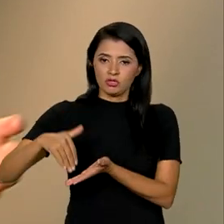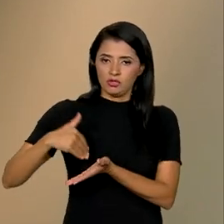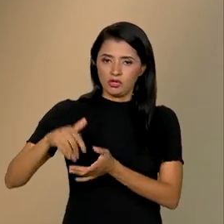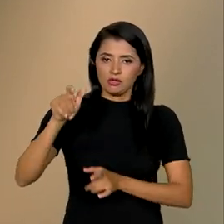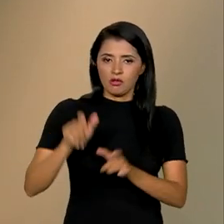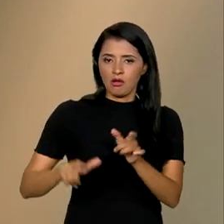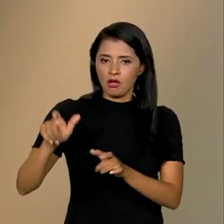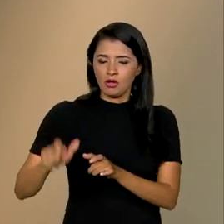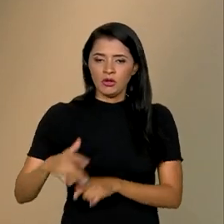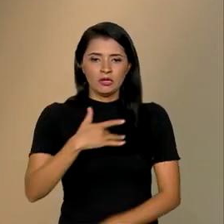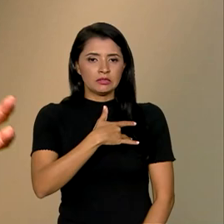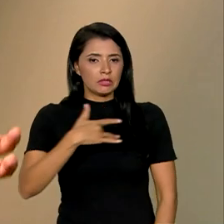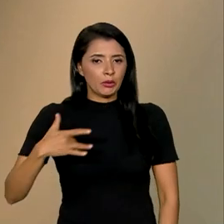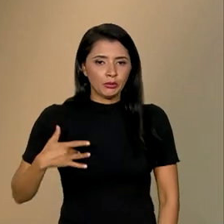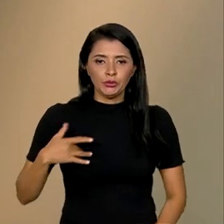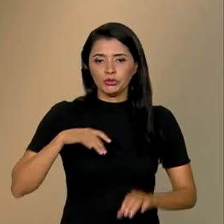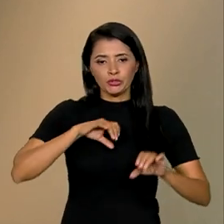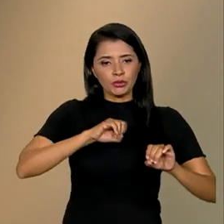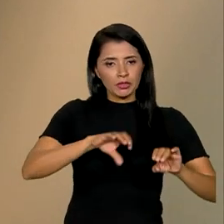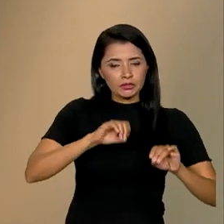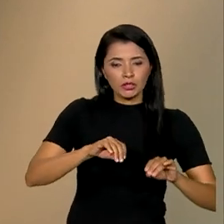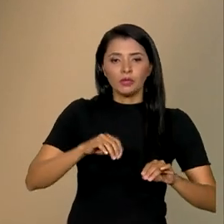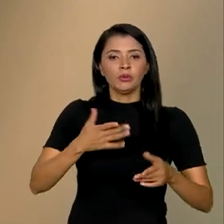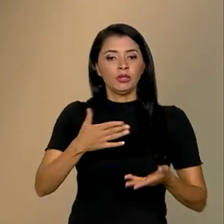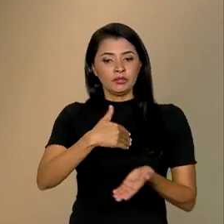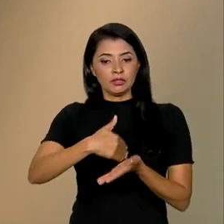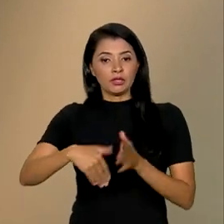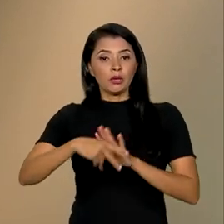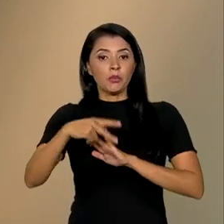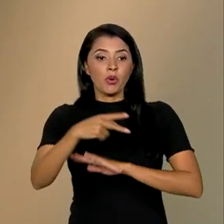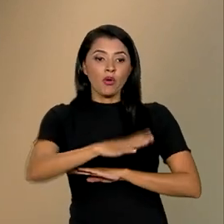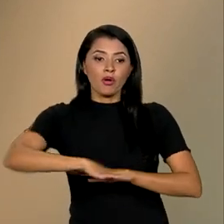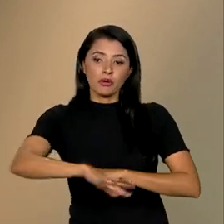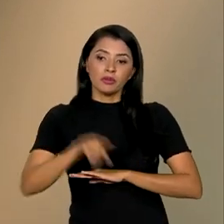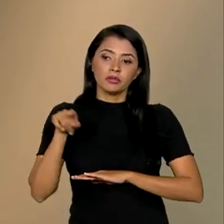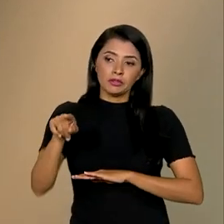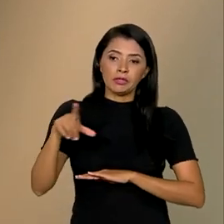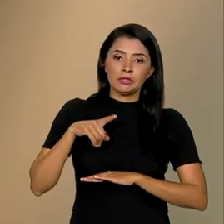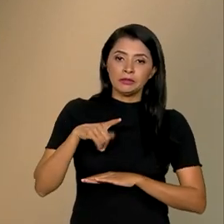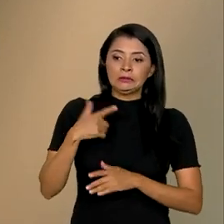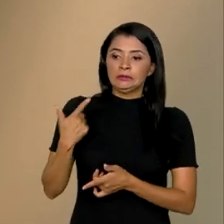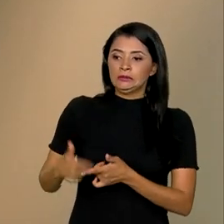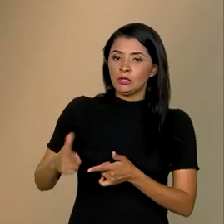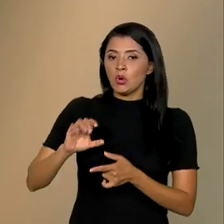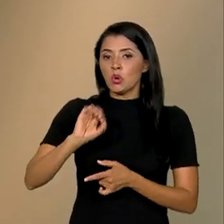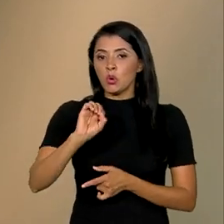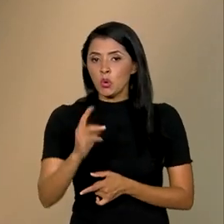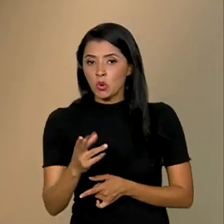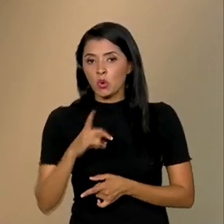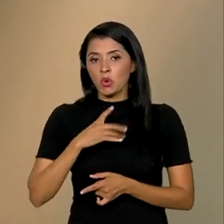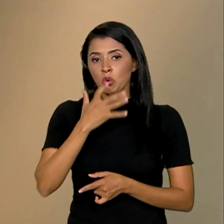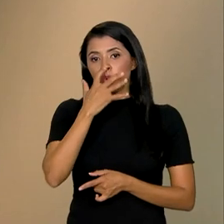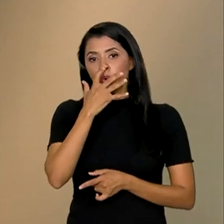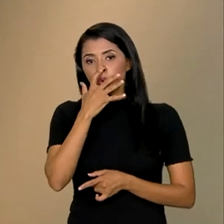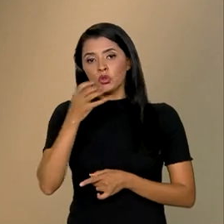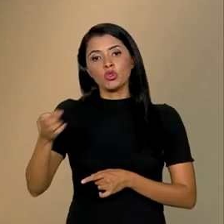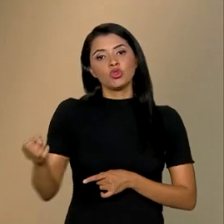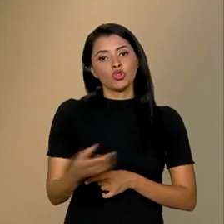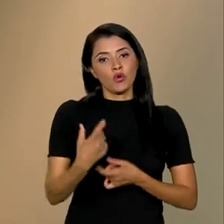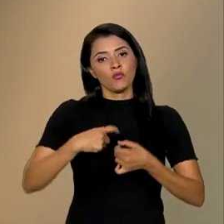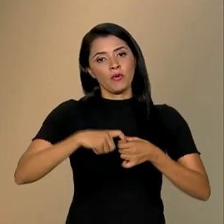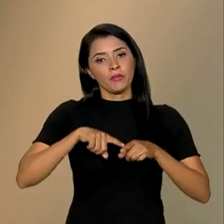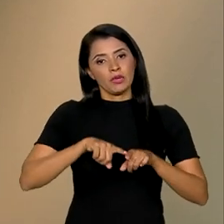Saúde, educação, os secretários das áreas que eles possam vir a... ou têm problema, ou possam vir a trazer novas